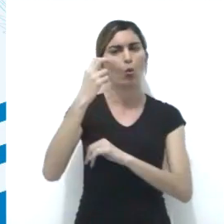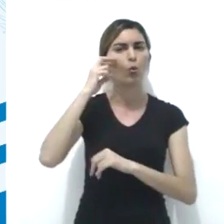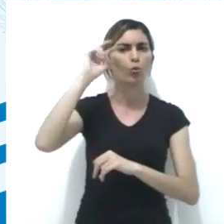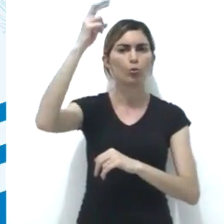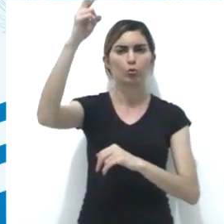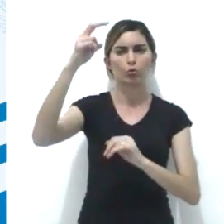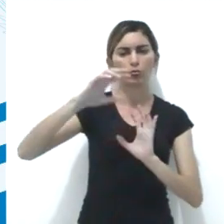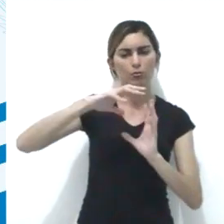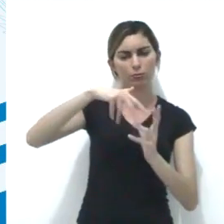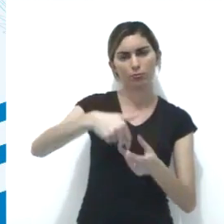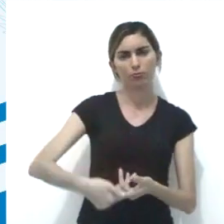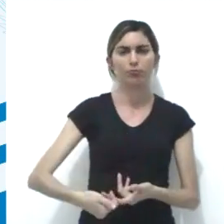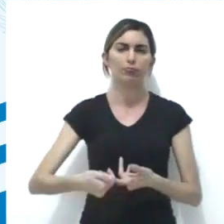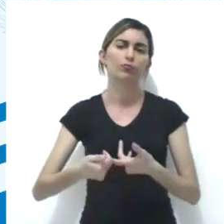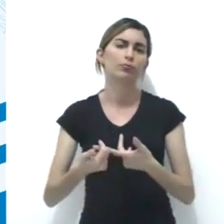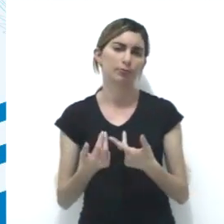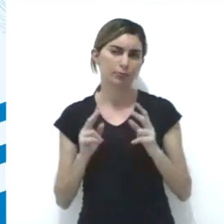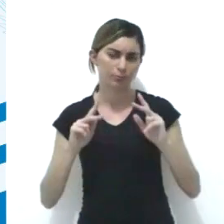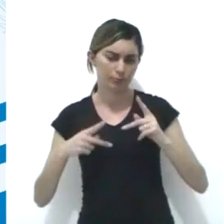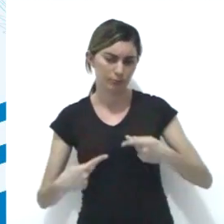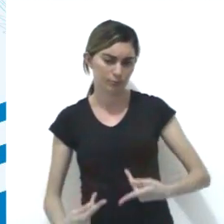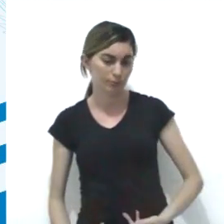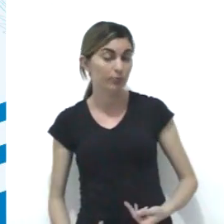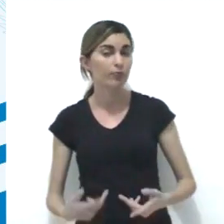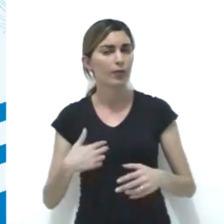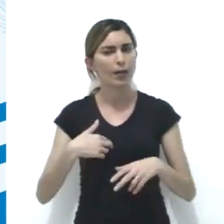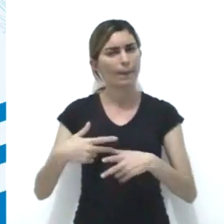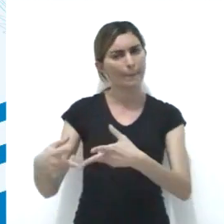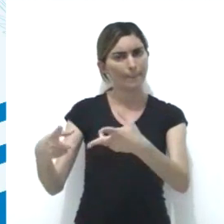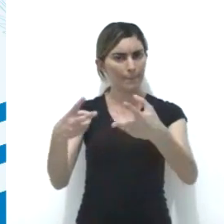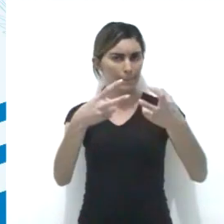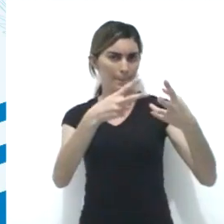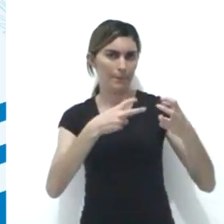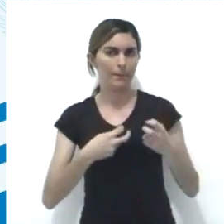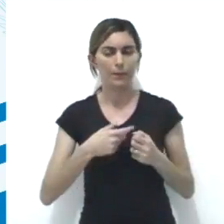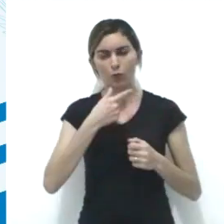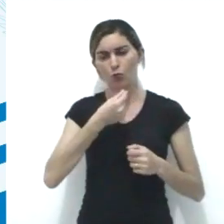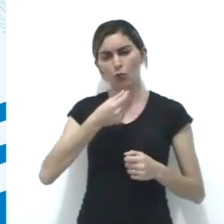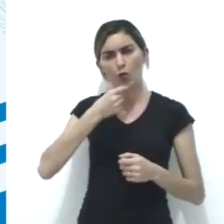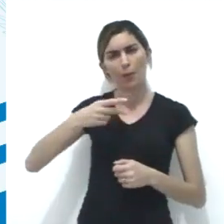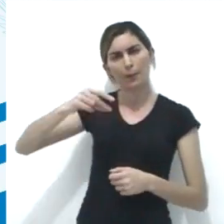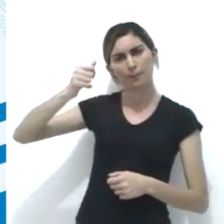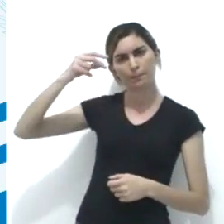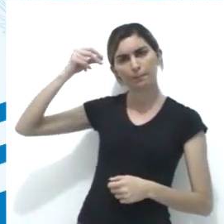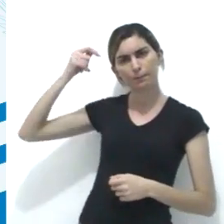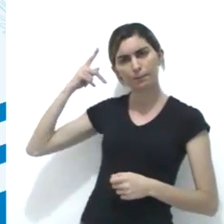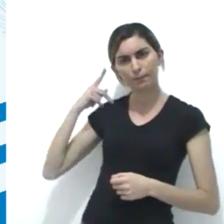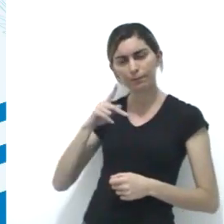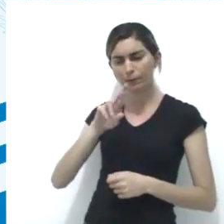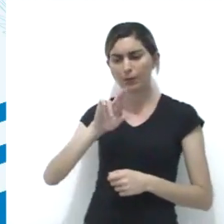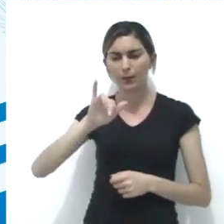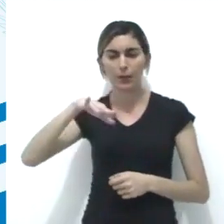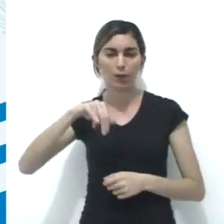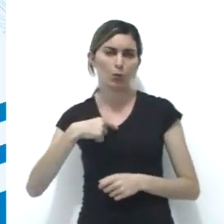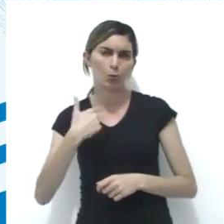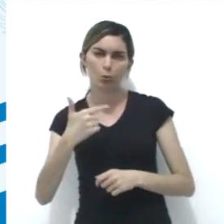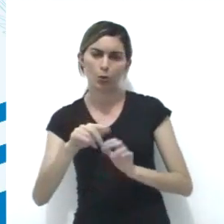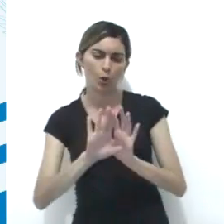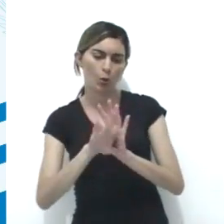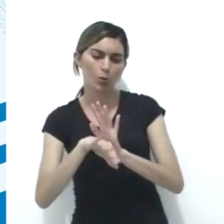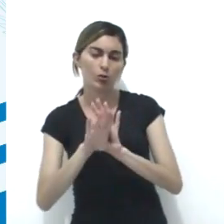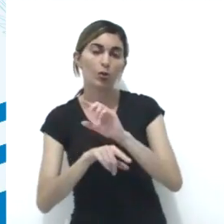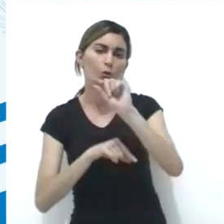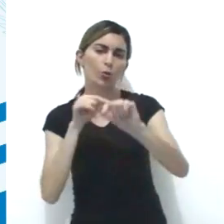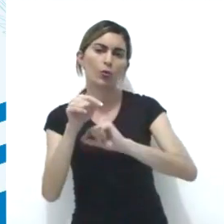Patrimônio Cultural da Humanidade. Assim, percebemos que o homem primitivo, mesmo sem ter o